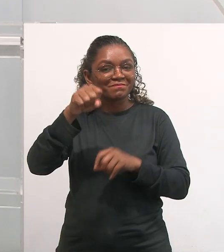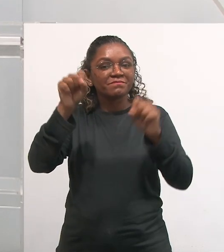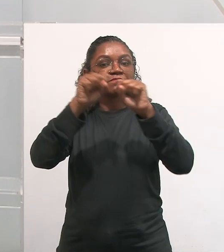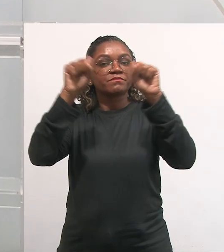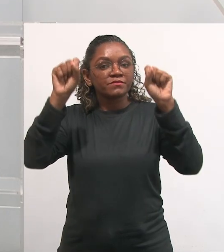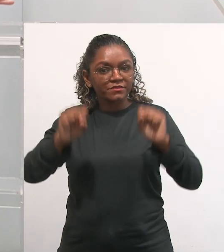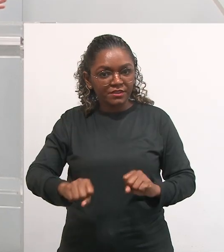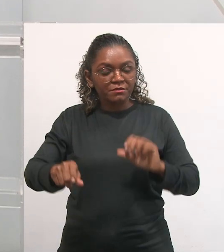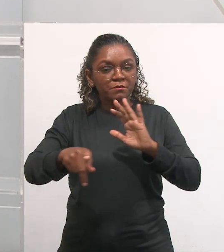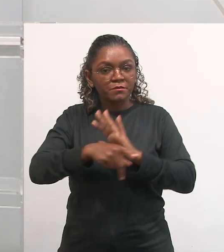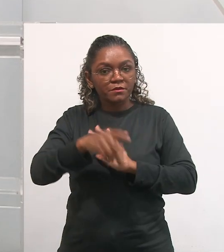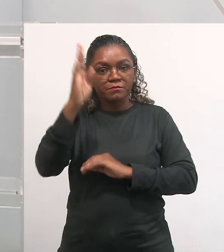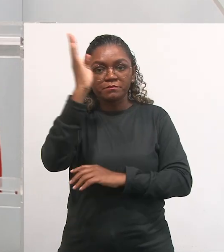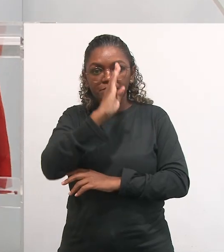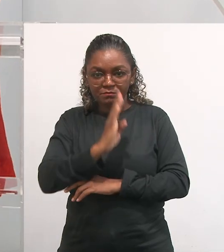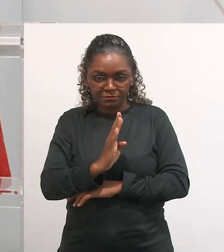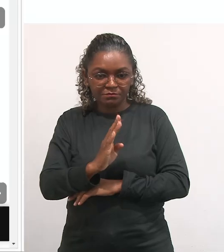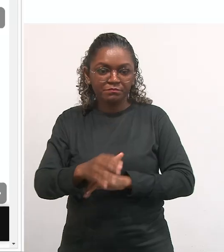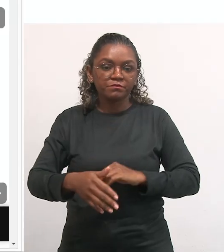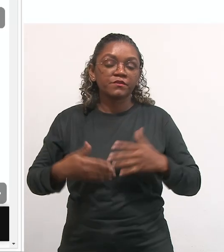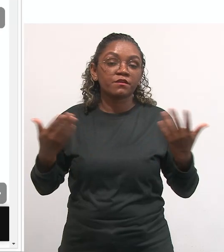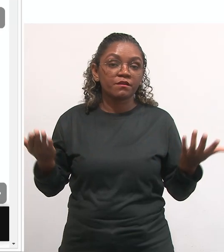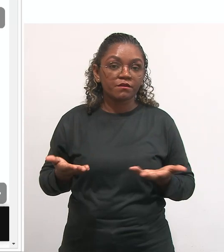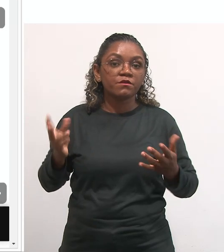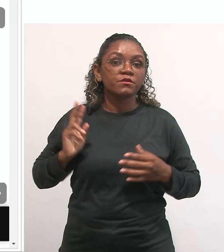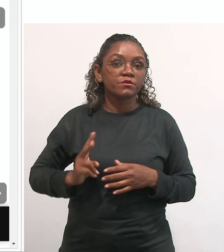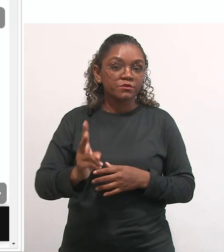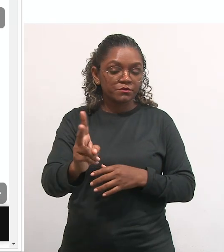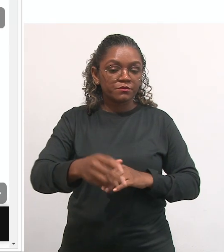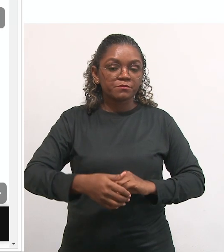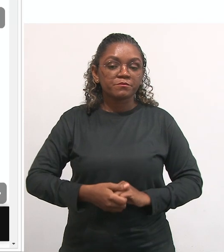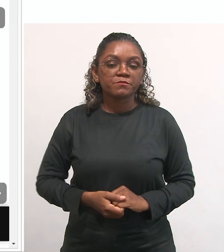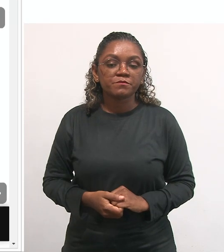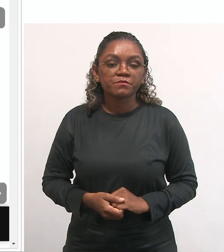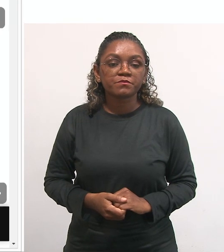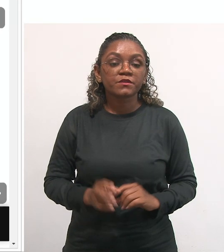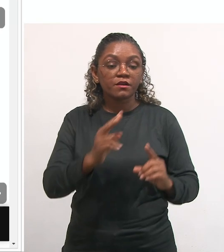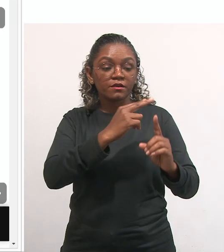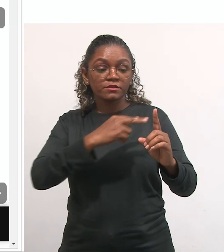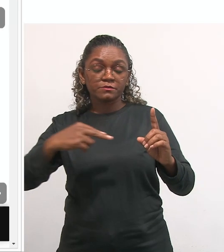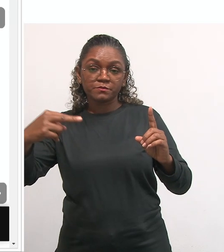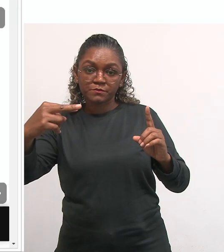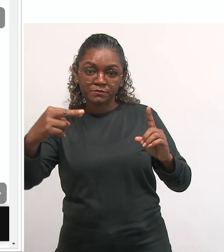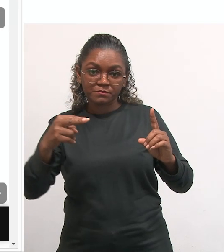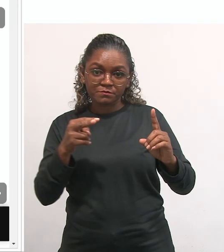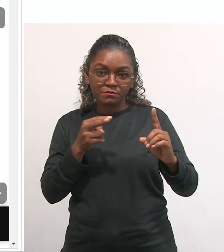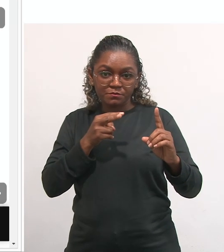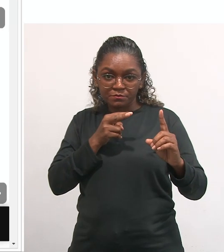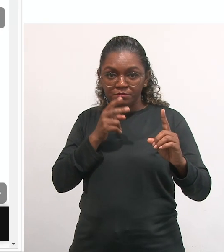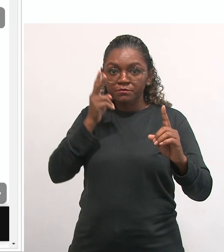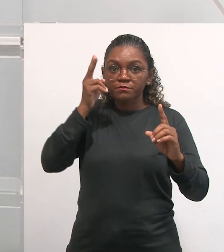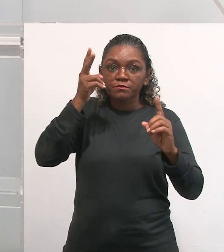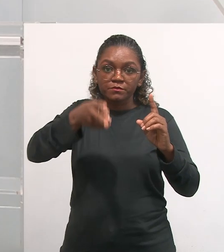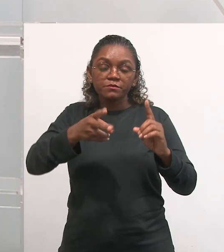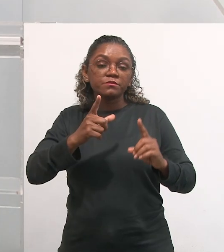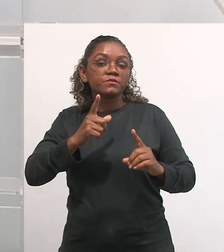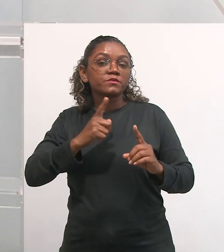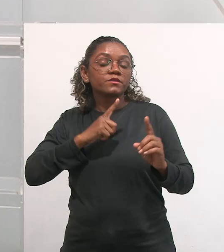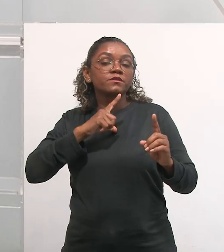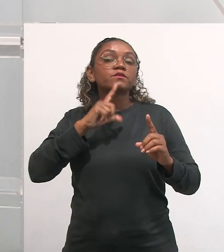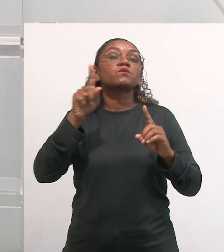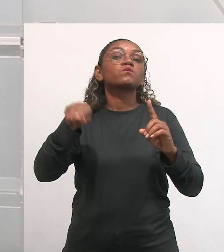brasileiro de avaliação. Vamos seguindo adiante. Essa perspectiva também, ela tem o intuito de,